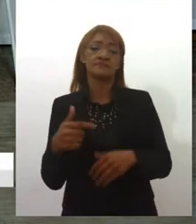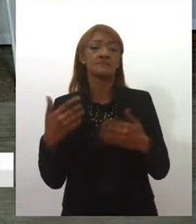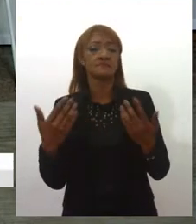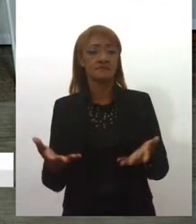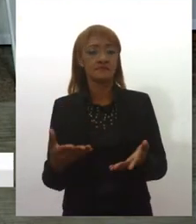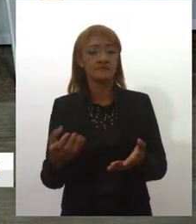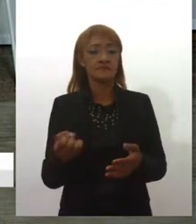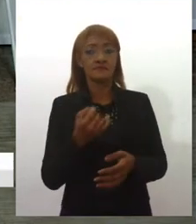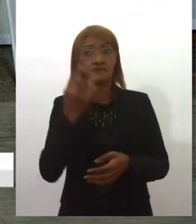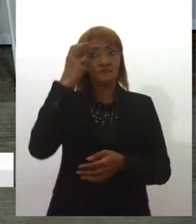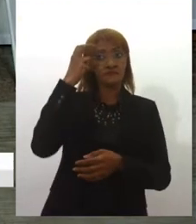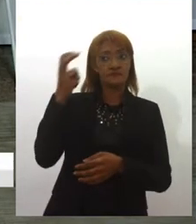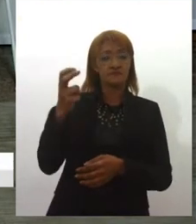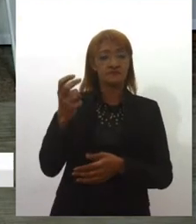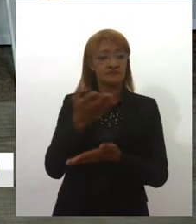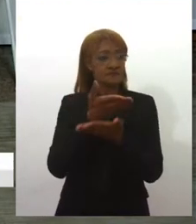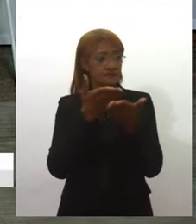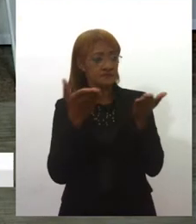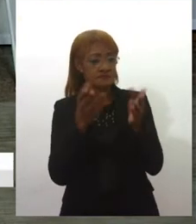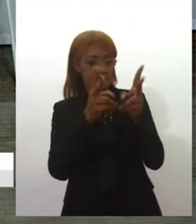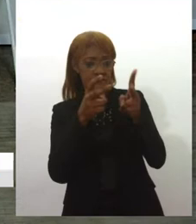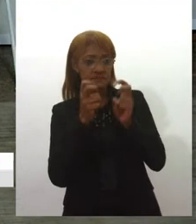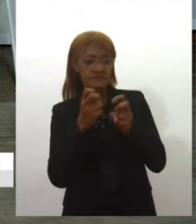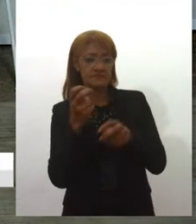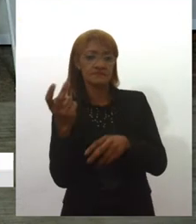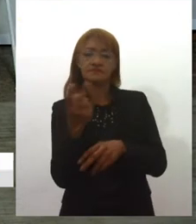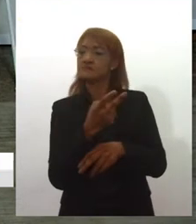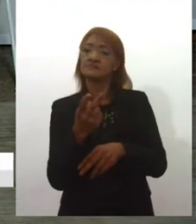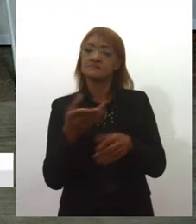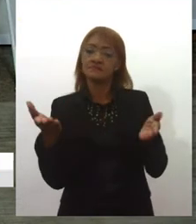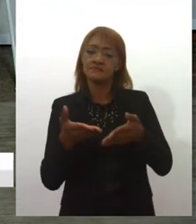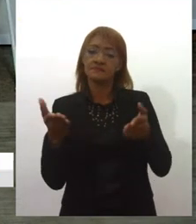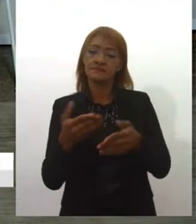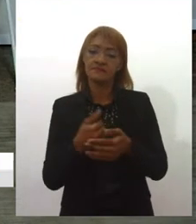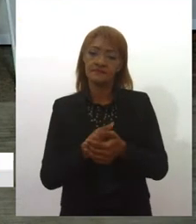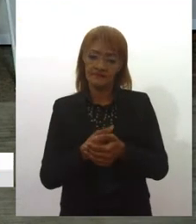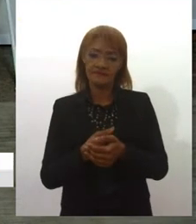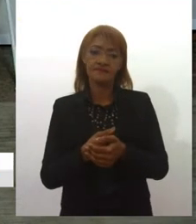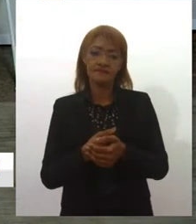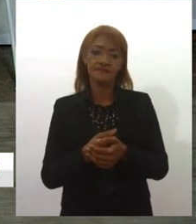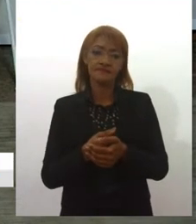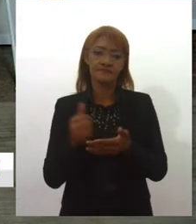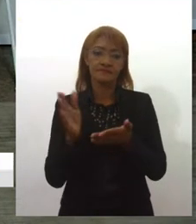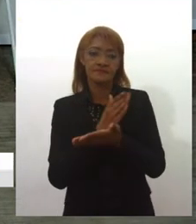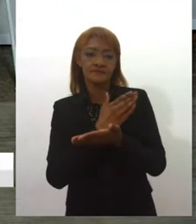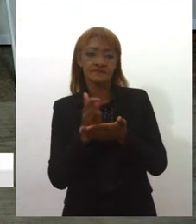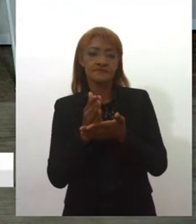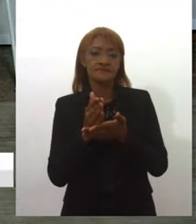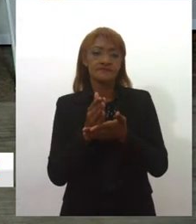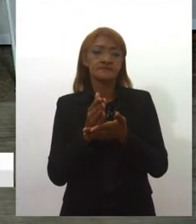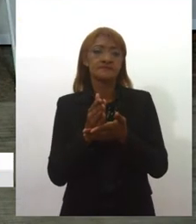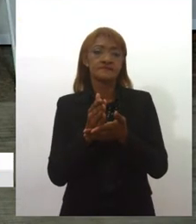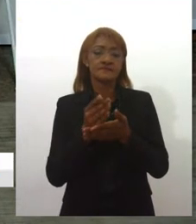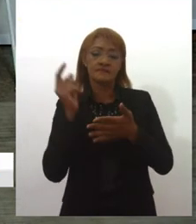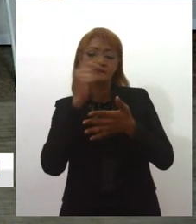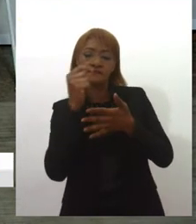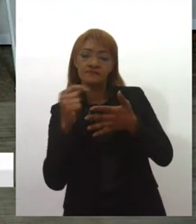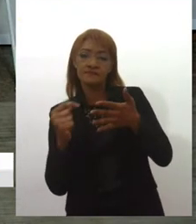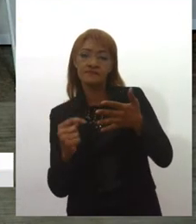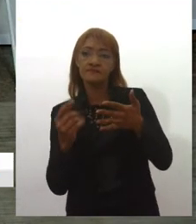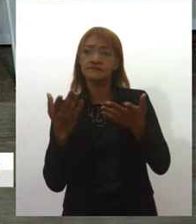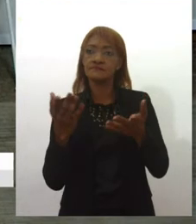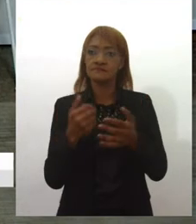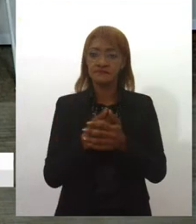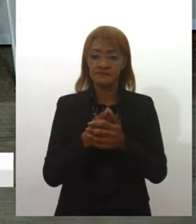potencialidades que a gente acaba percebendo assim, nesses momentos, só em algum, pontualmente, né, e